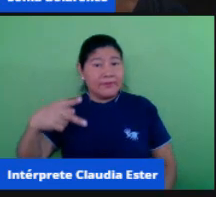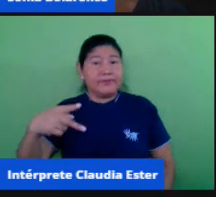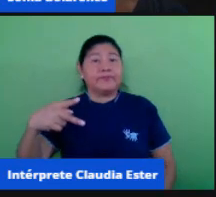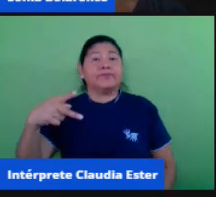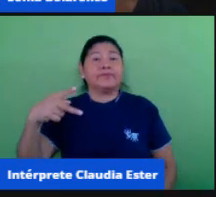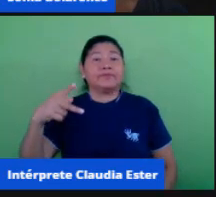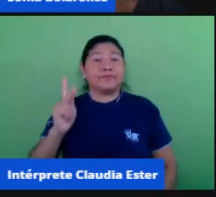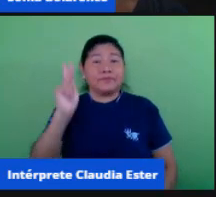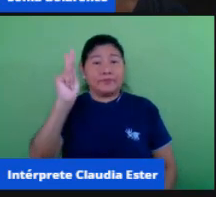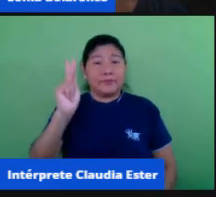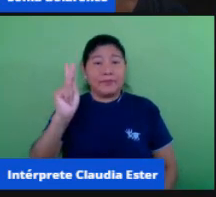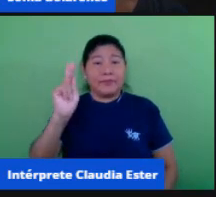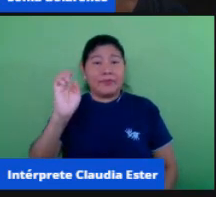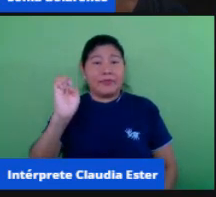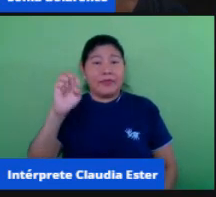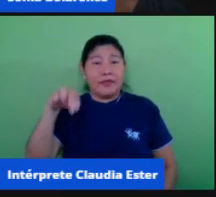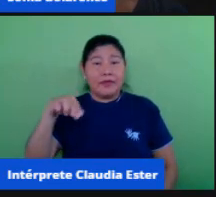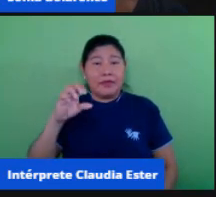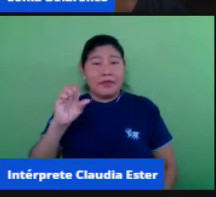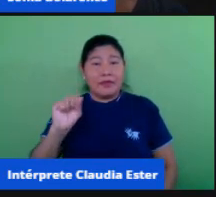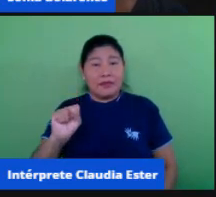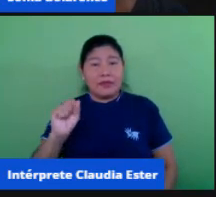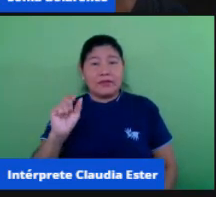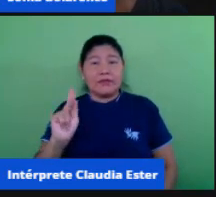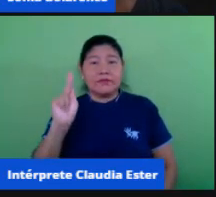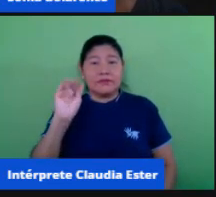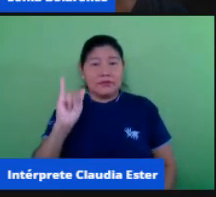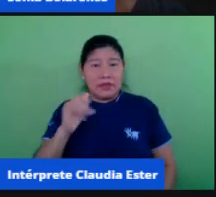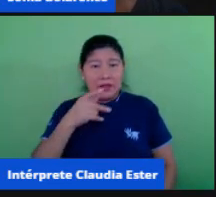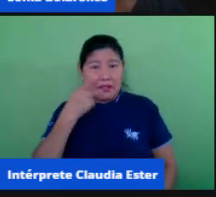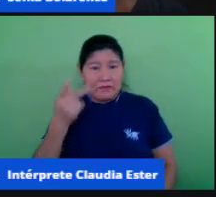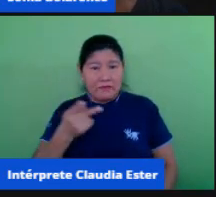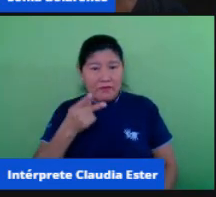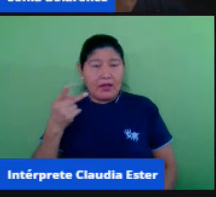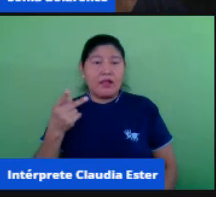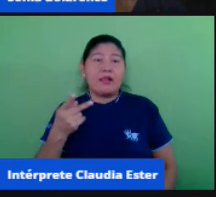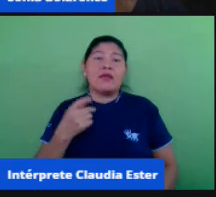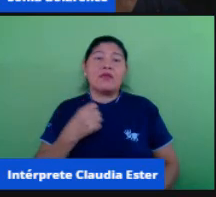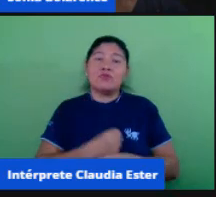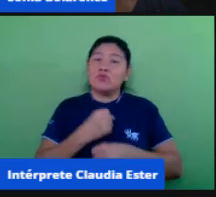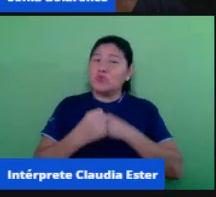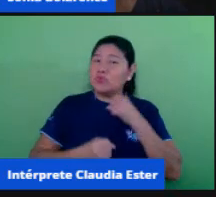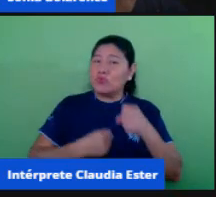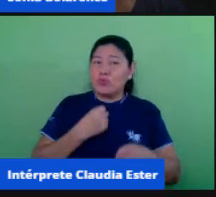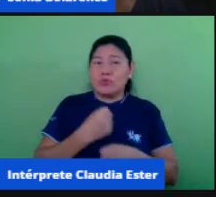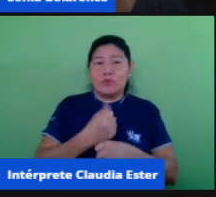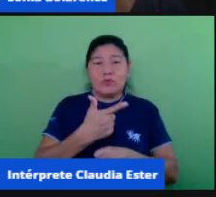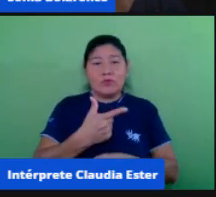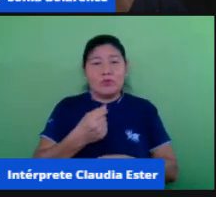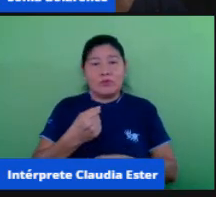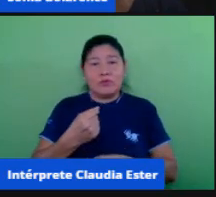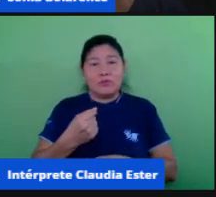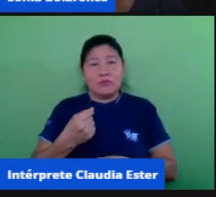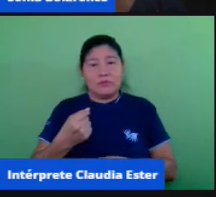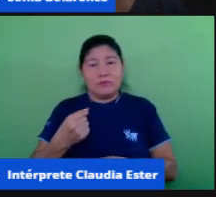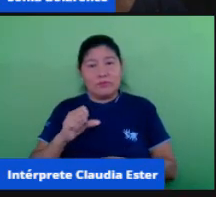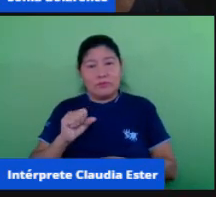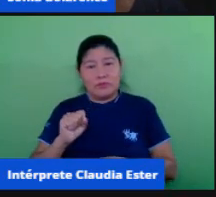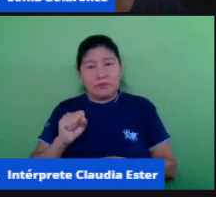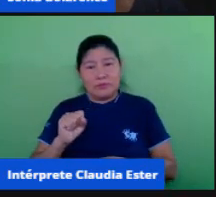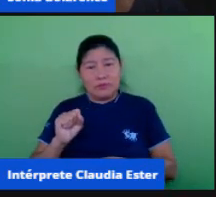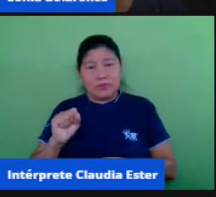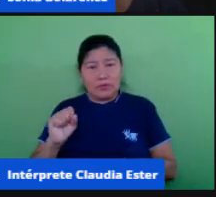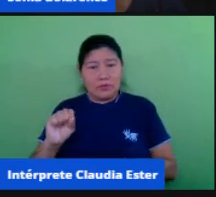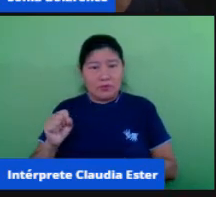2008 perdão barra 2015 página 18 esse é também o